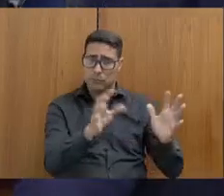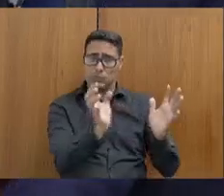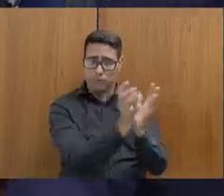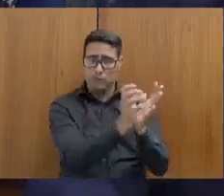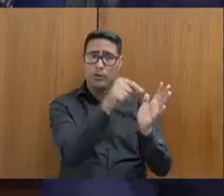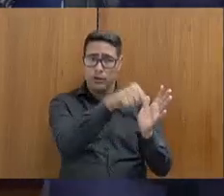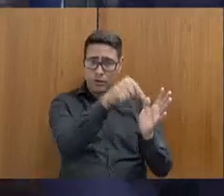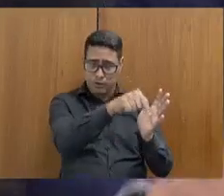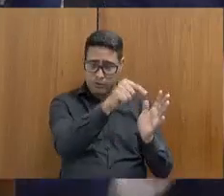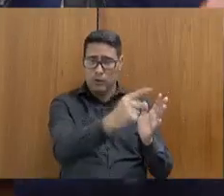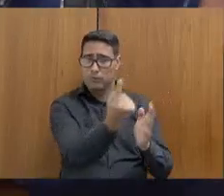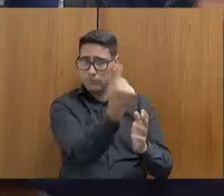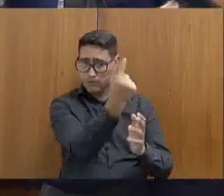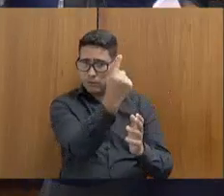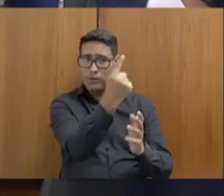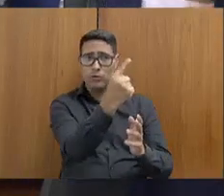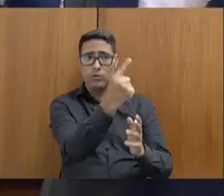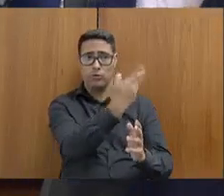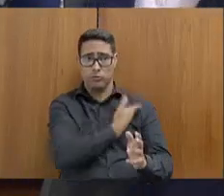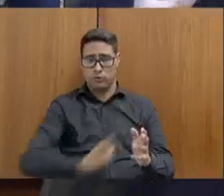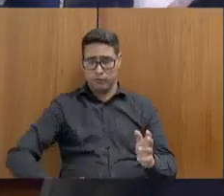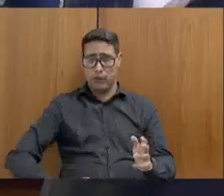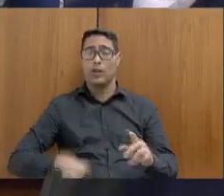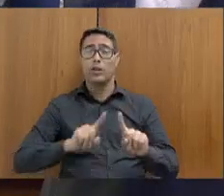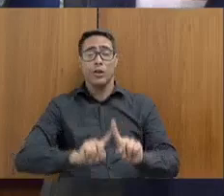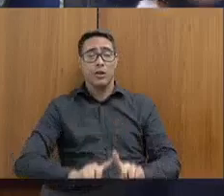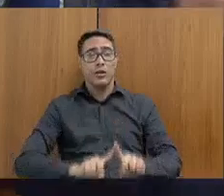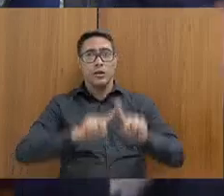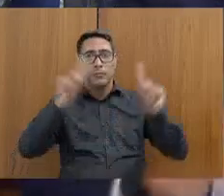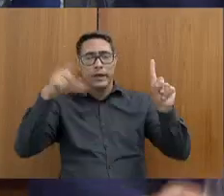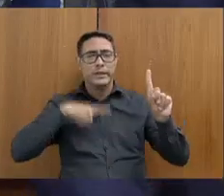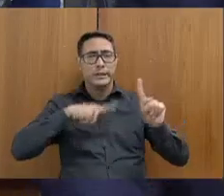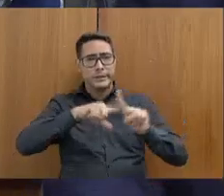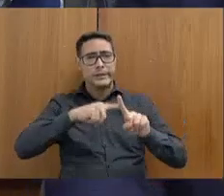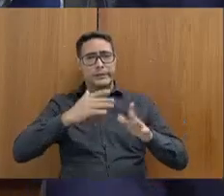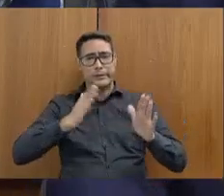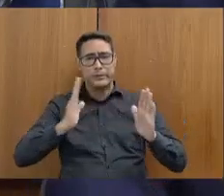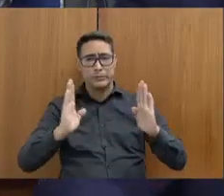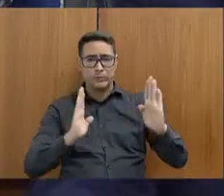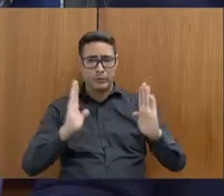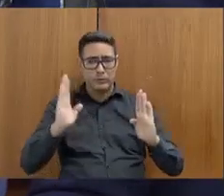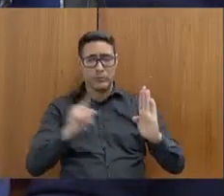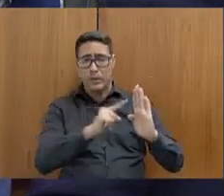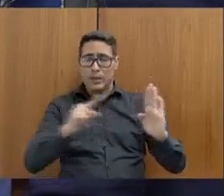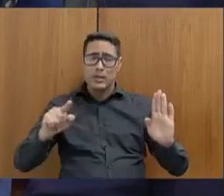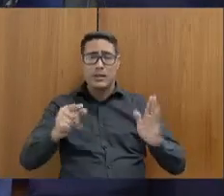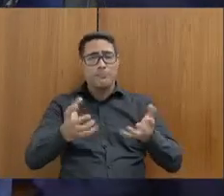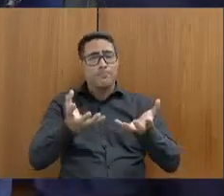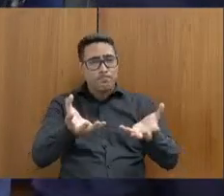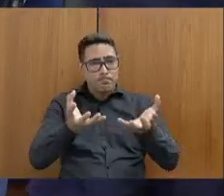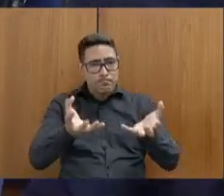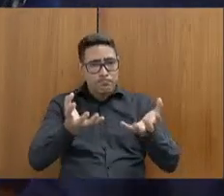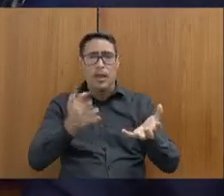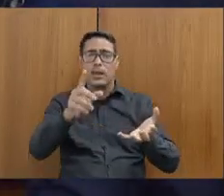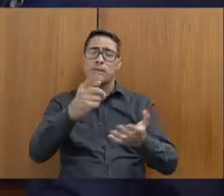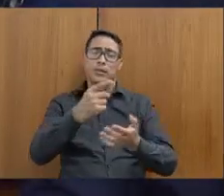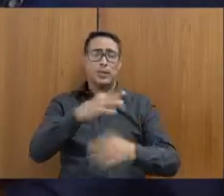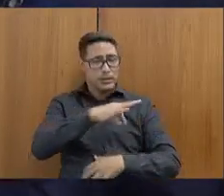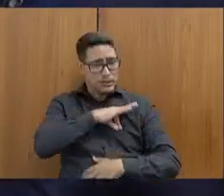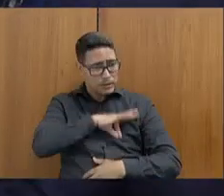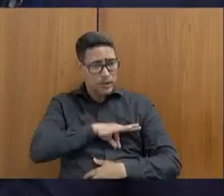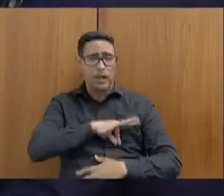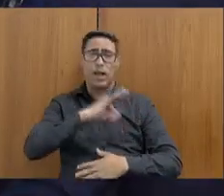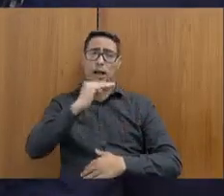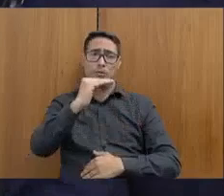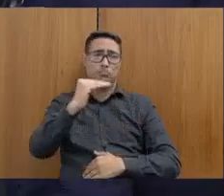e nós estamos vivendo um momento em que pleiteamos uma recomposição salarial. Então, eu gostaria de saber, de vossa excelência, se